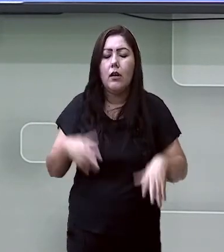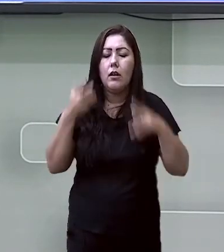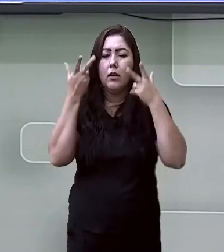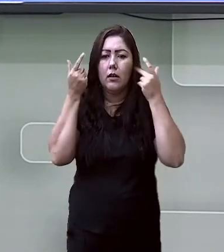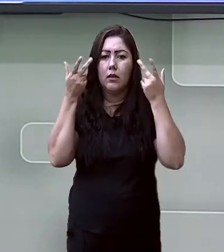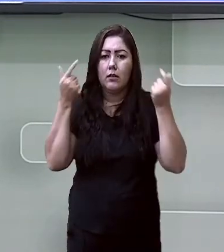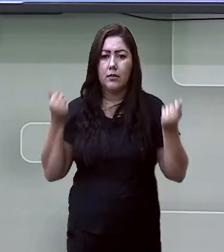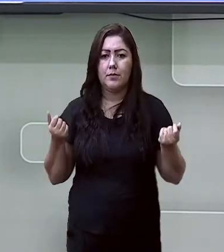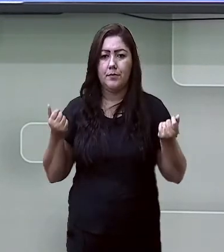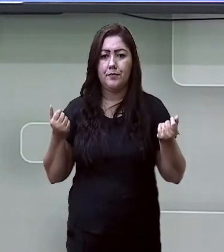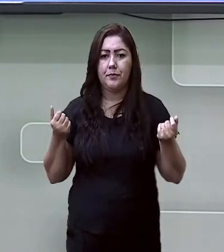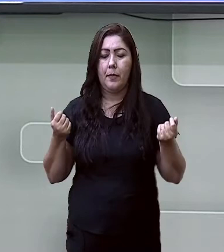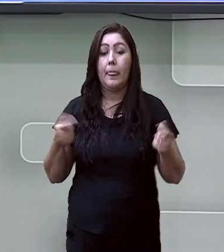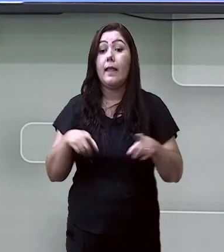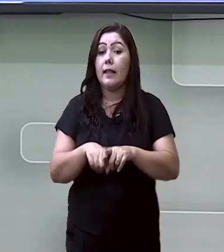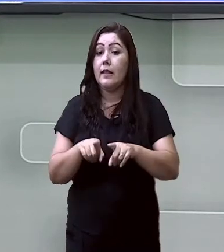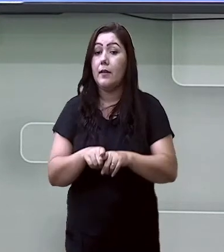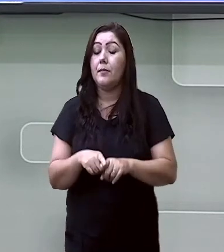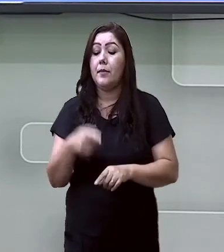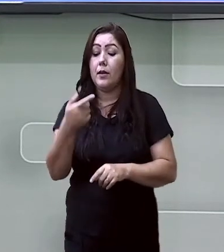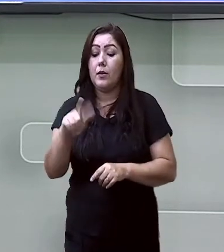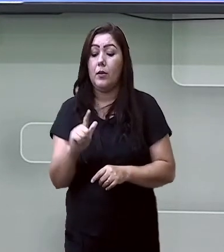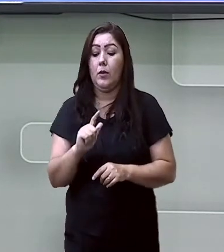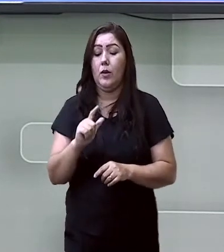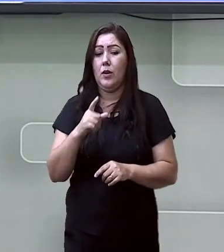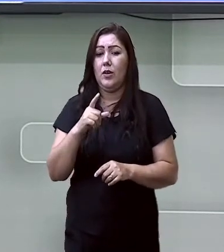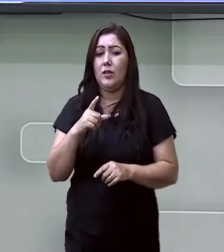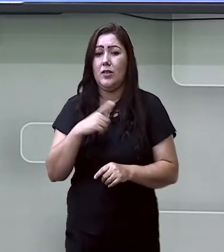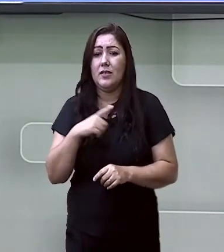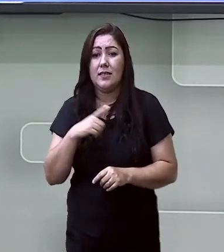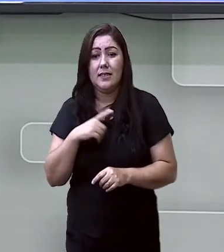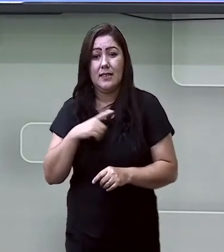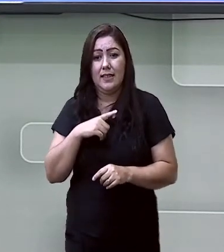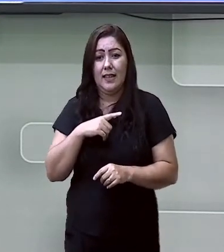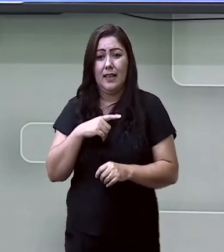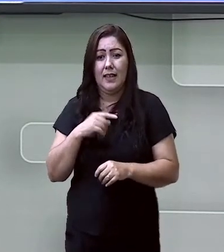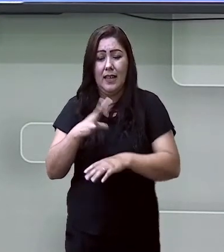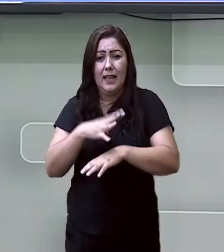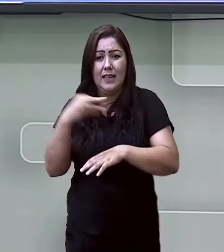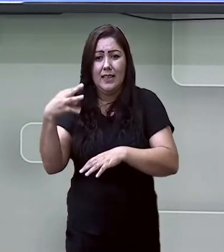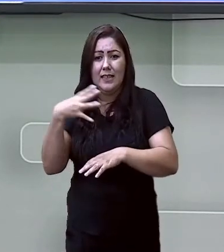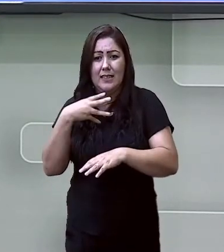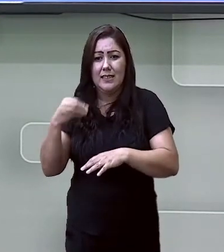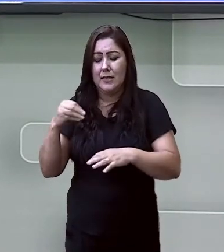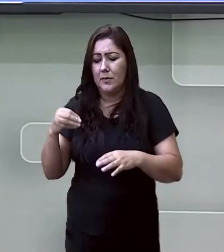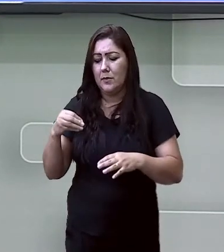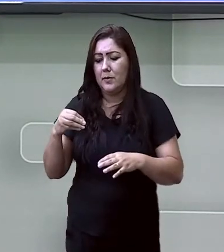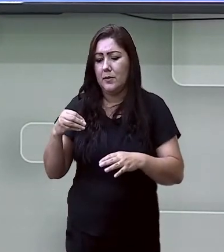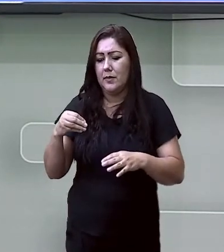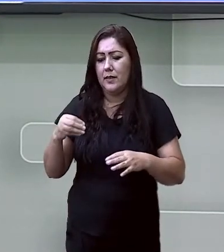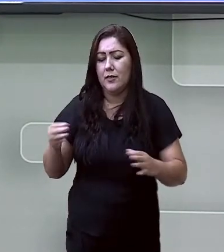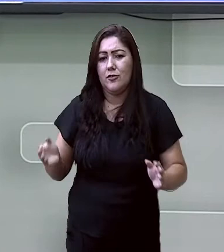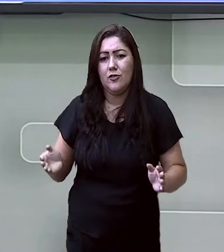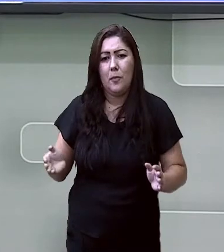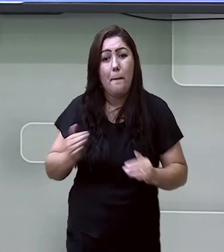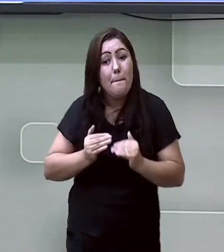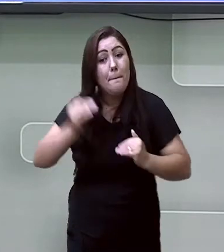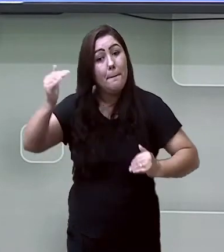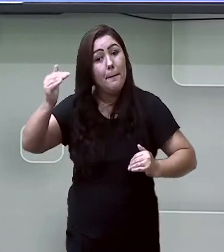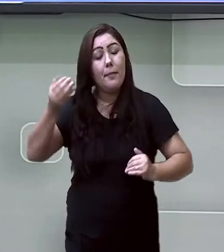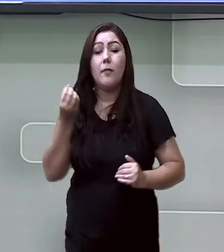sensibilidade maior ou menor aos estímulos sensoriais. Parecem sentir menos dor.